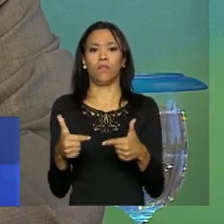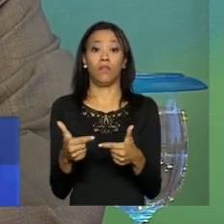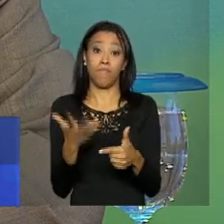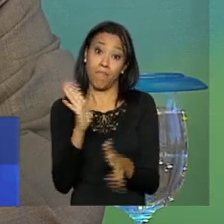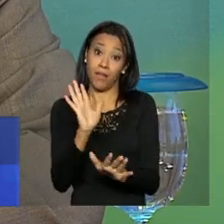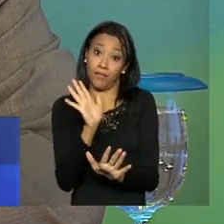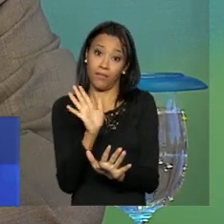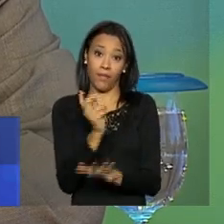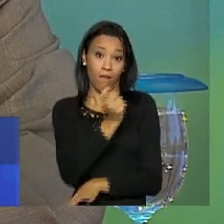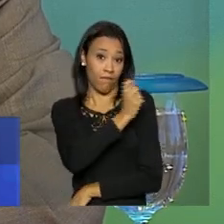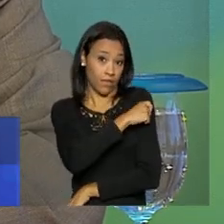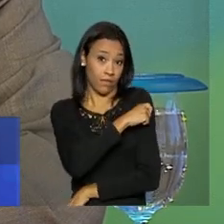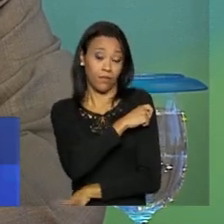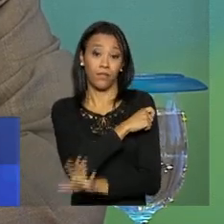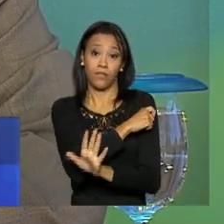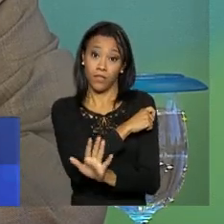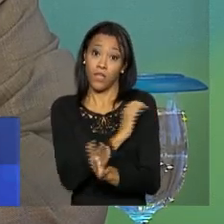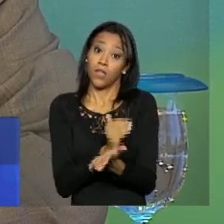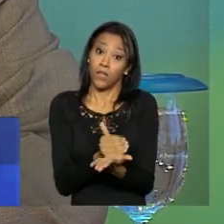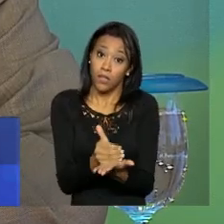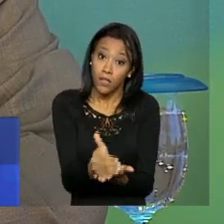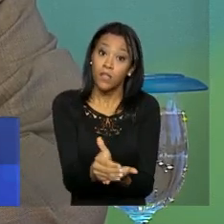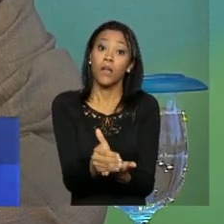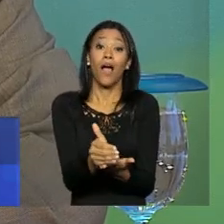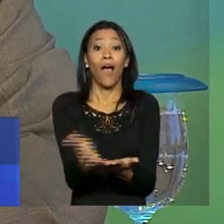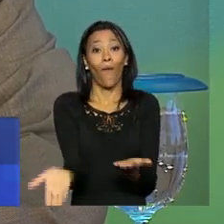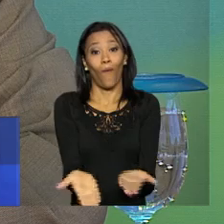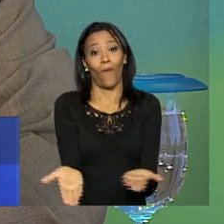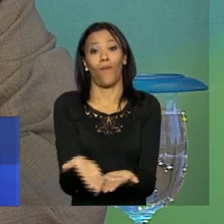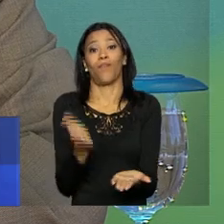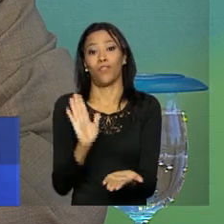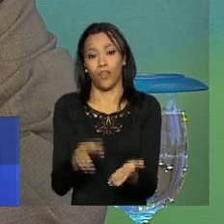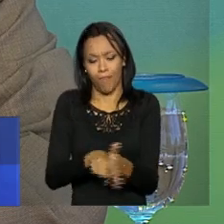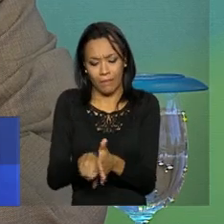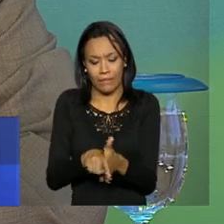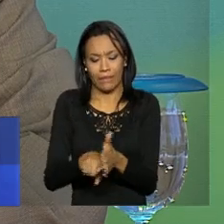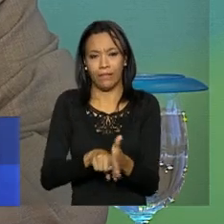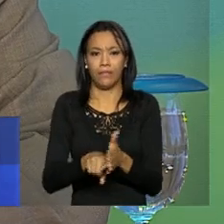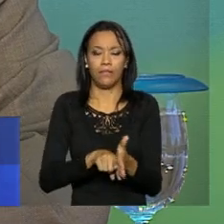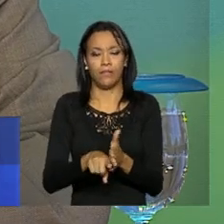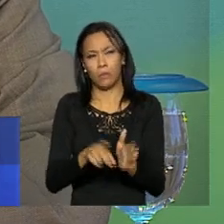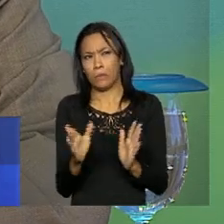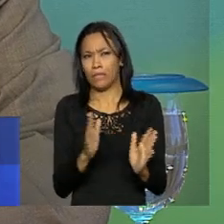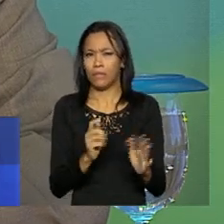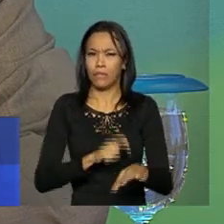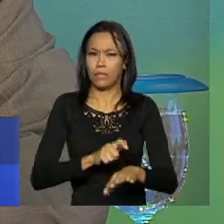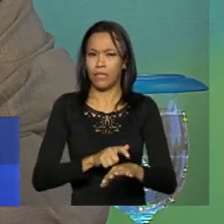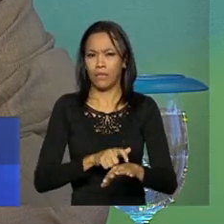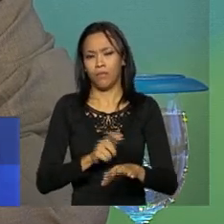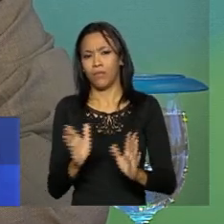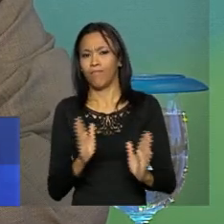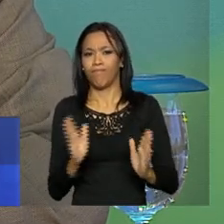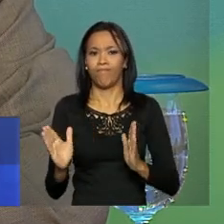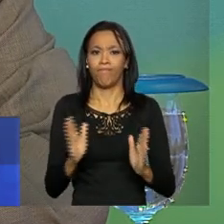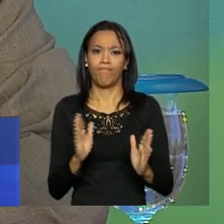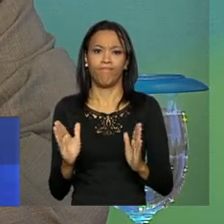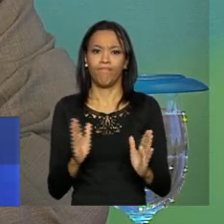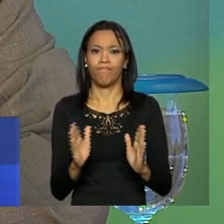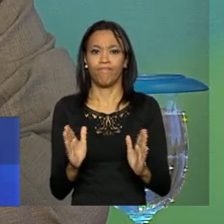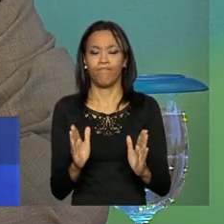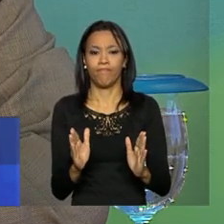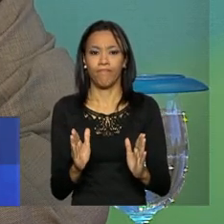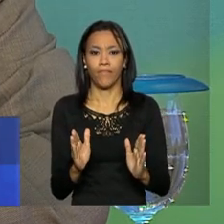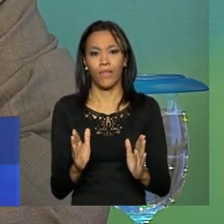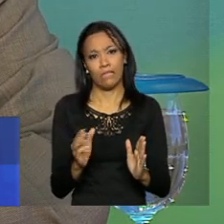essa vacina estaria começando a ser desenvolvida agora. Então, o tempo estimado das pessoas é